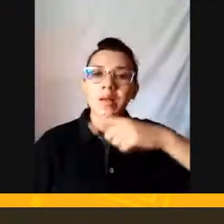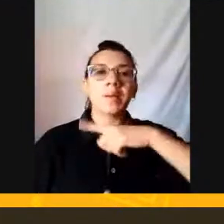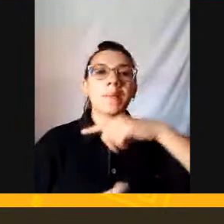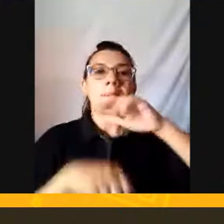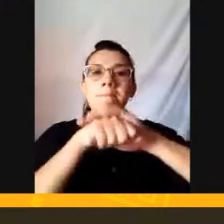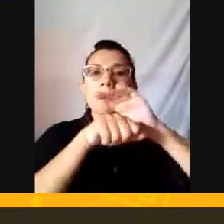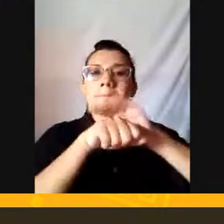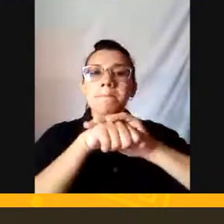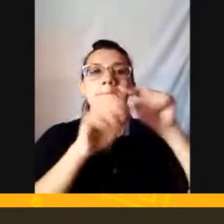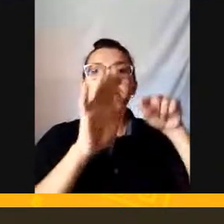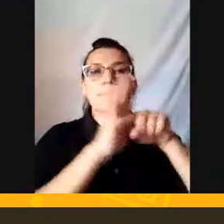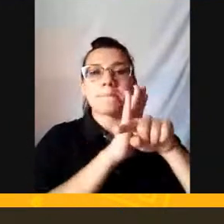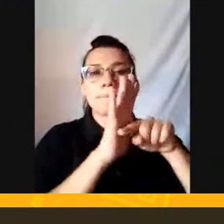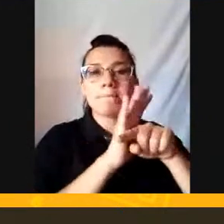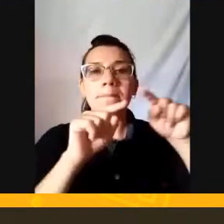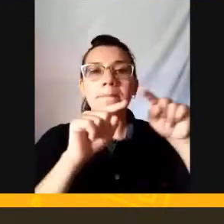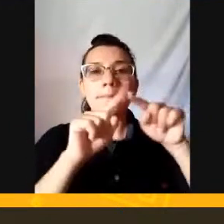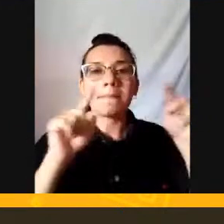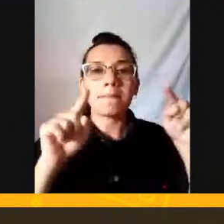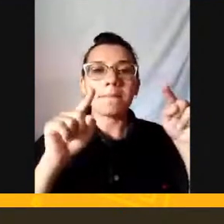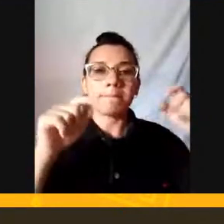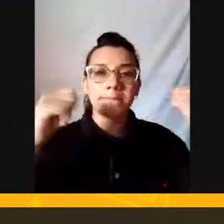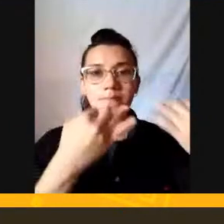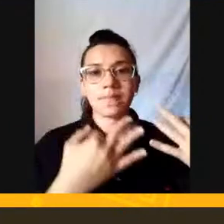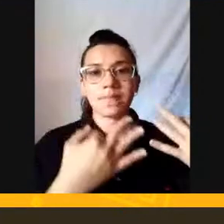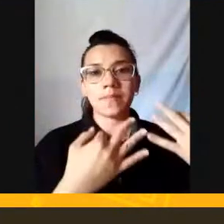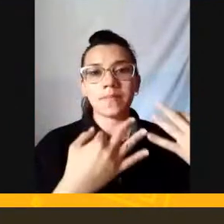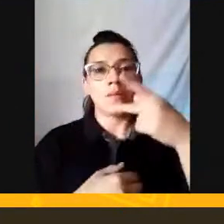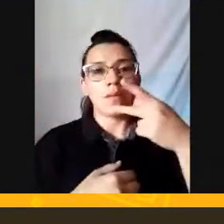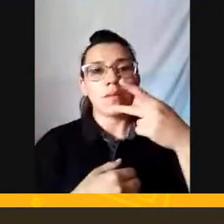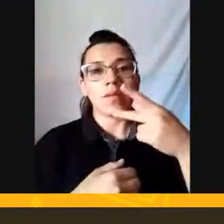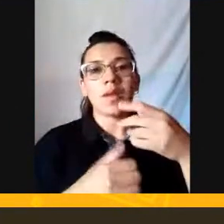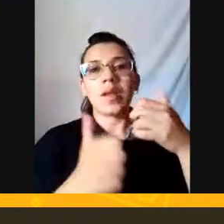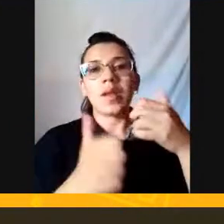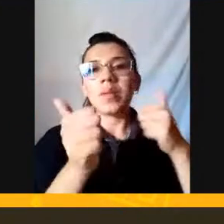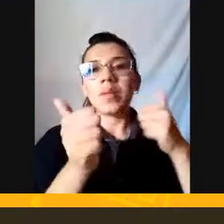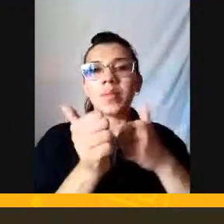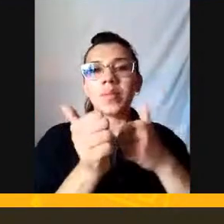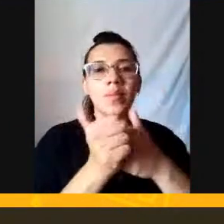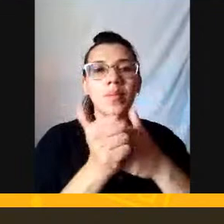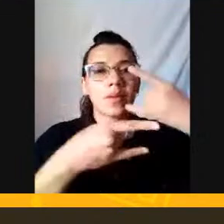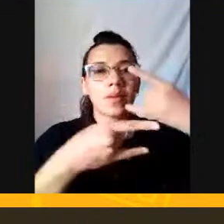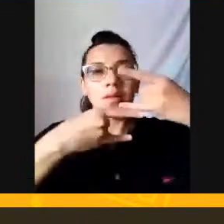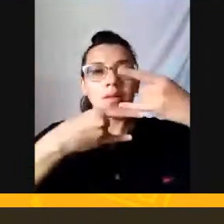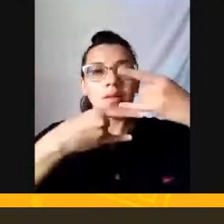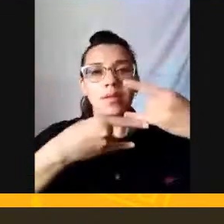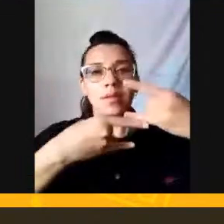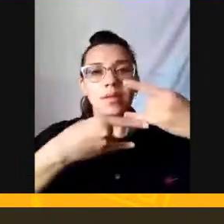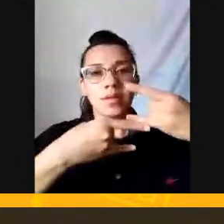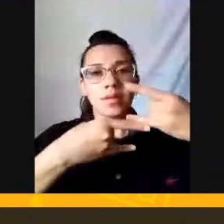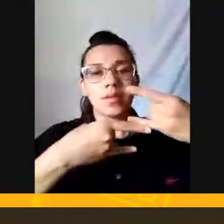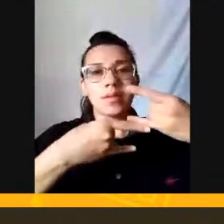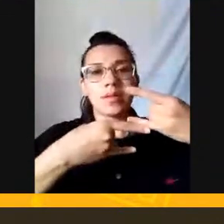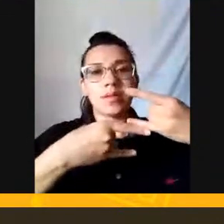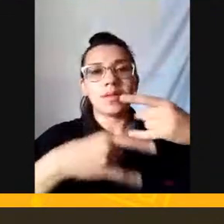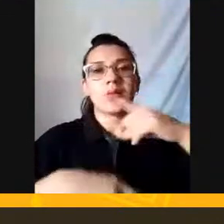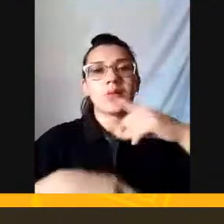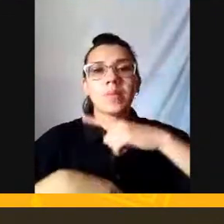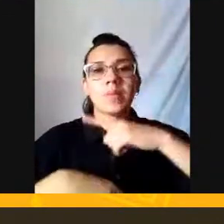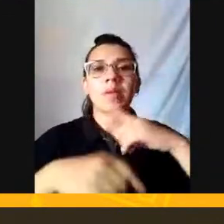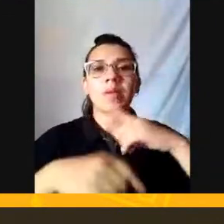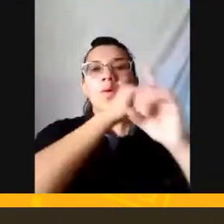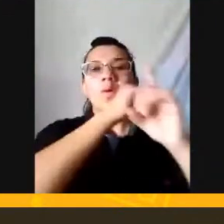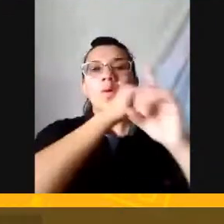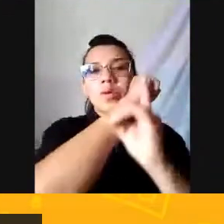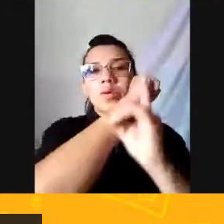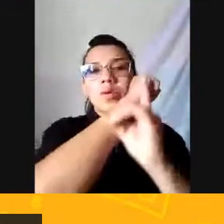algumas pessoas Que estão acompanhando A gente Tá certo Que sempre acompanham Principalmente O pessoal lá De Dianópolis Está aqui com a gente Vamos ver quem está